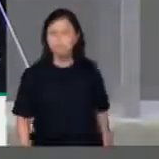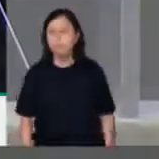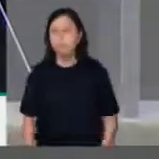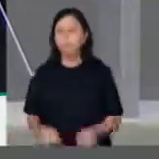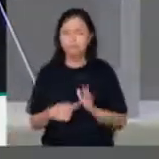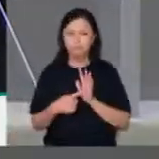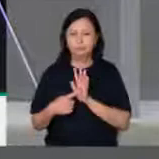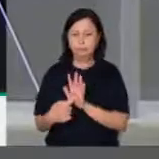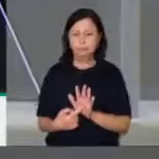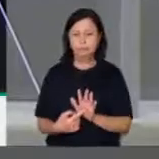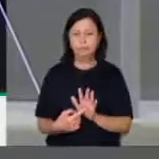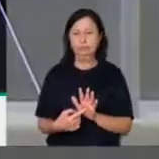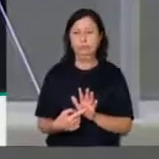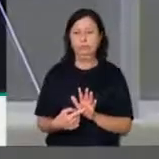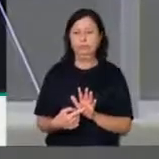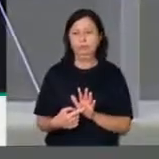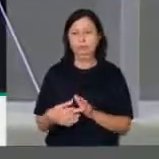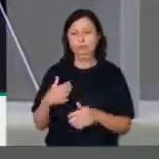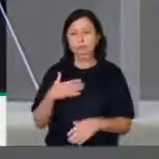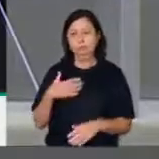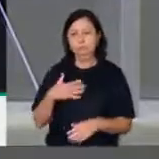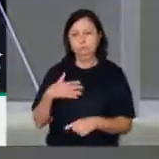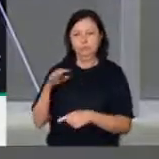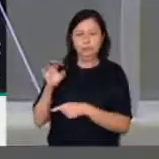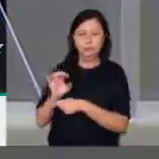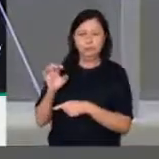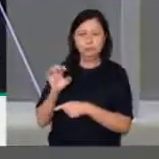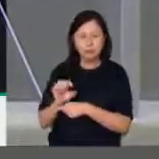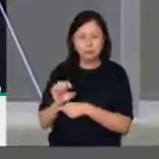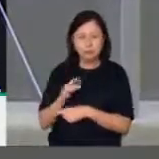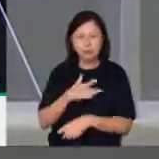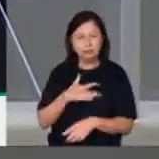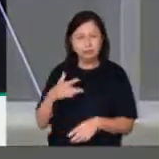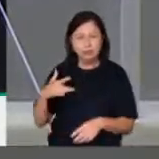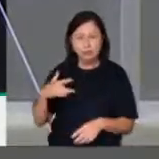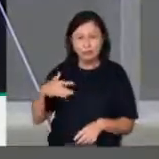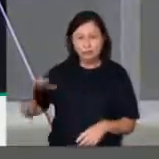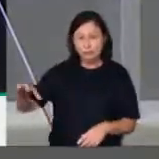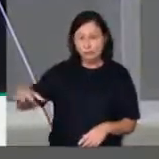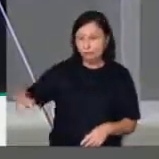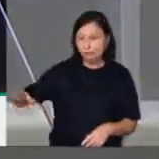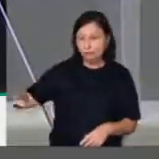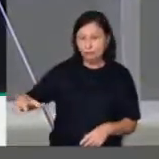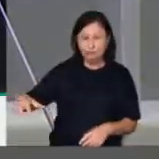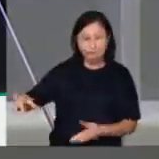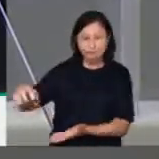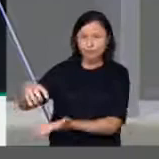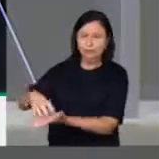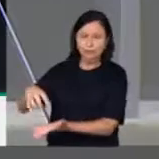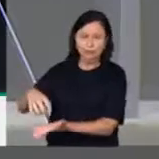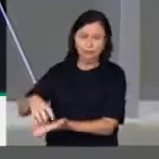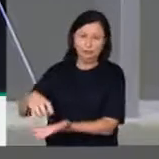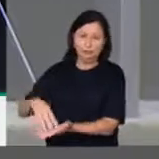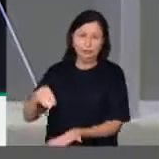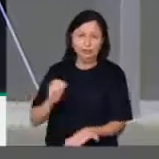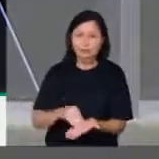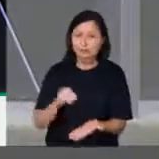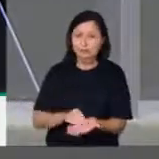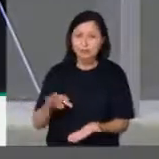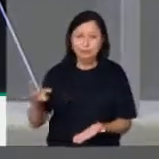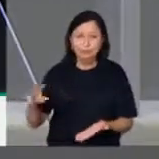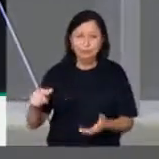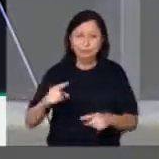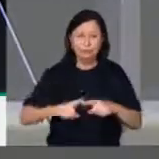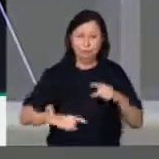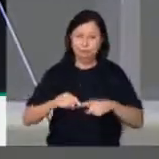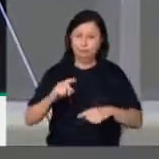Serviço de saúde, suspensos e sem insumos básicos. A insegurança está fora